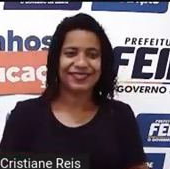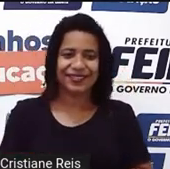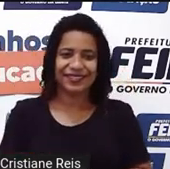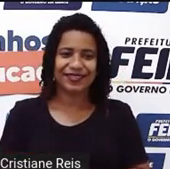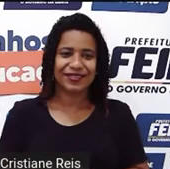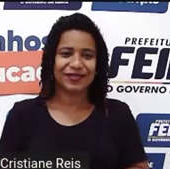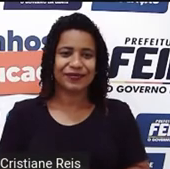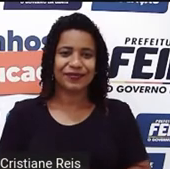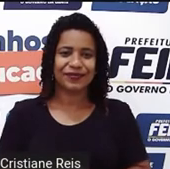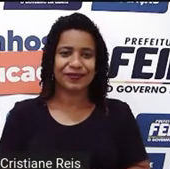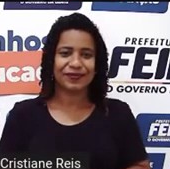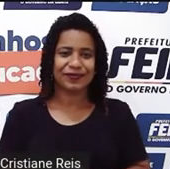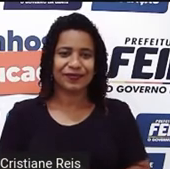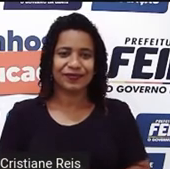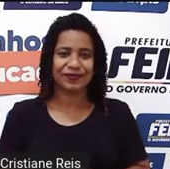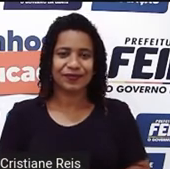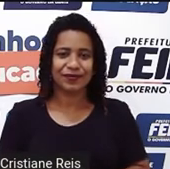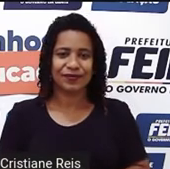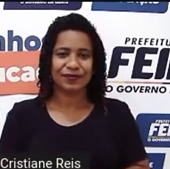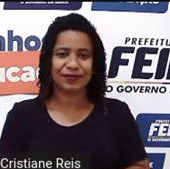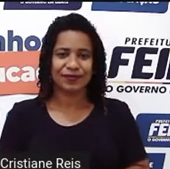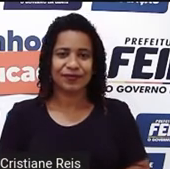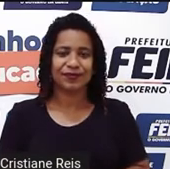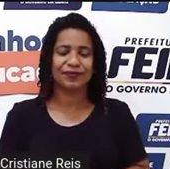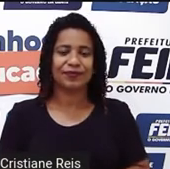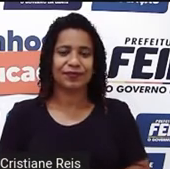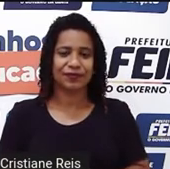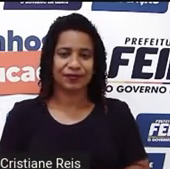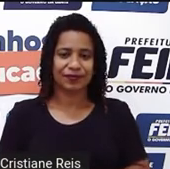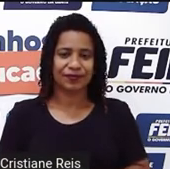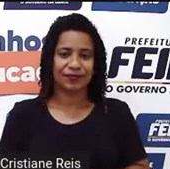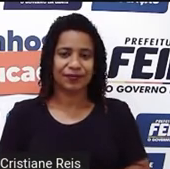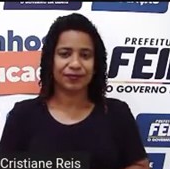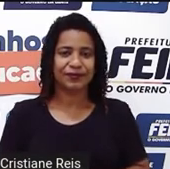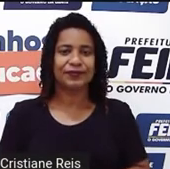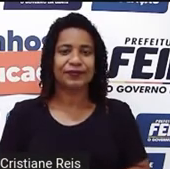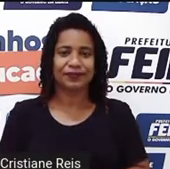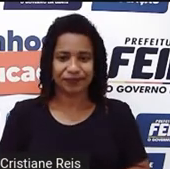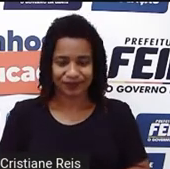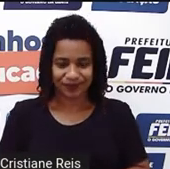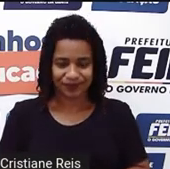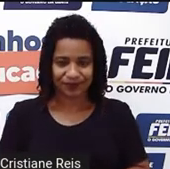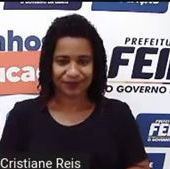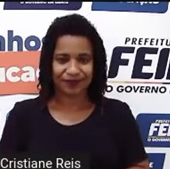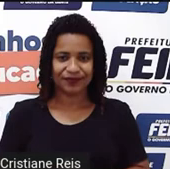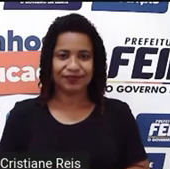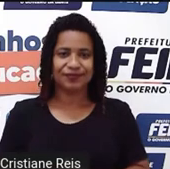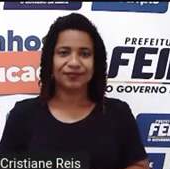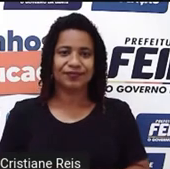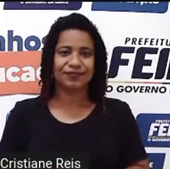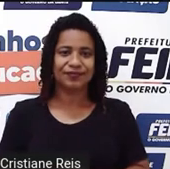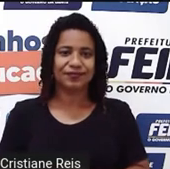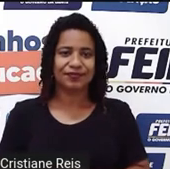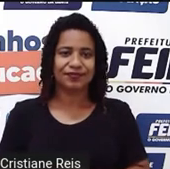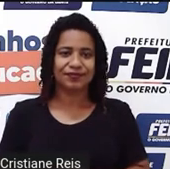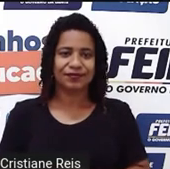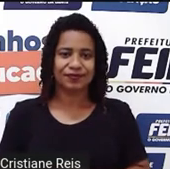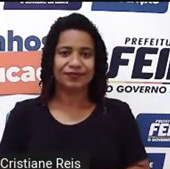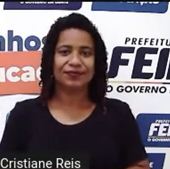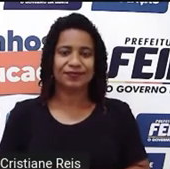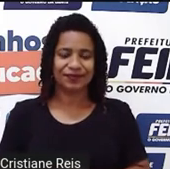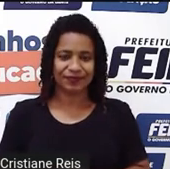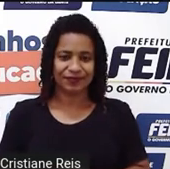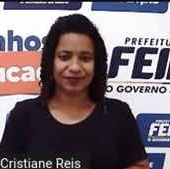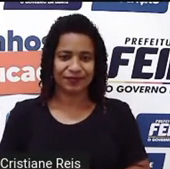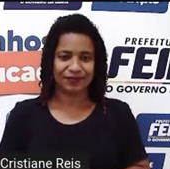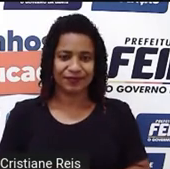Então, lá. Então, número 6. Quem foi o famoso líder liberdade que representava a